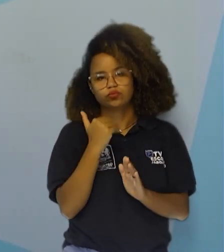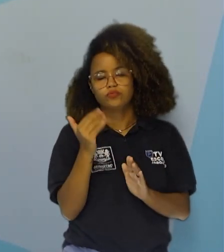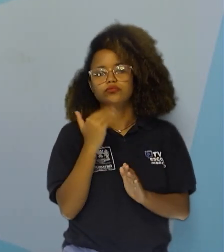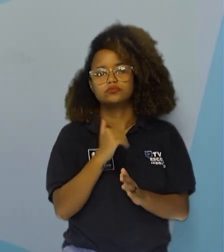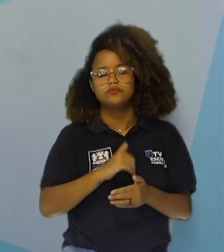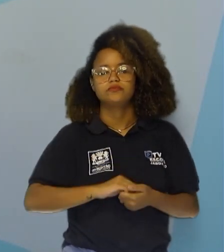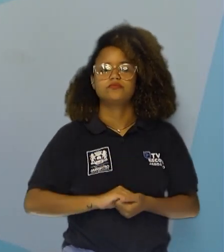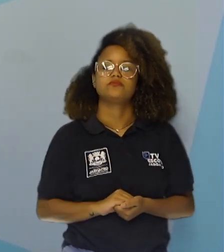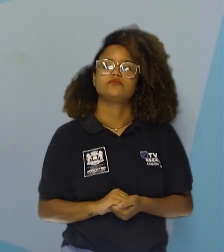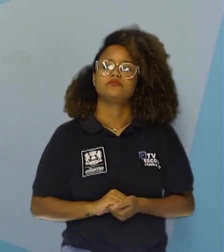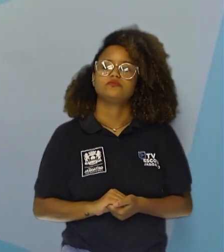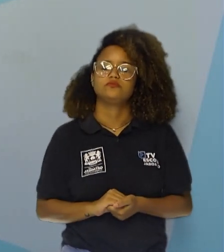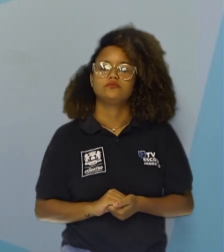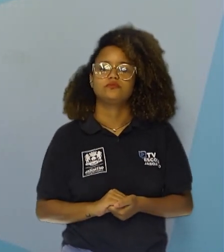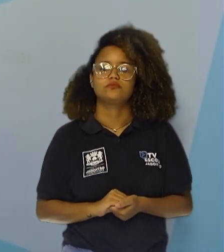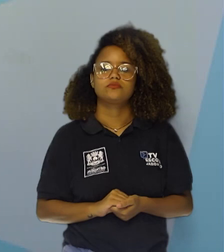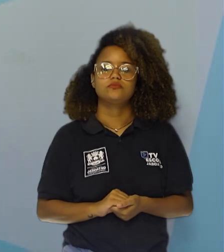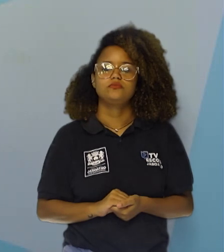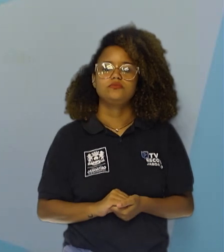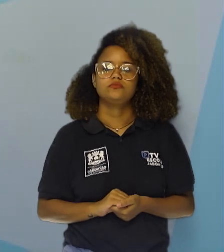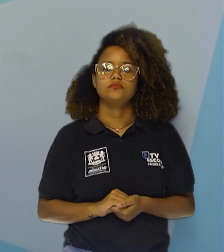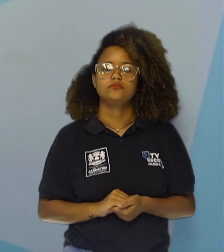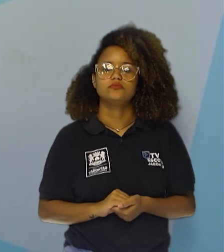algas, o seu próprio alimento.